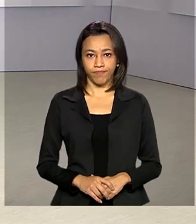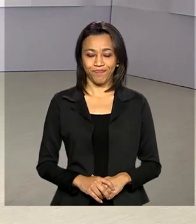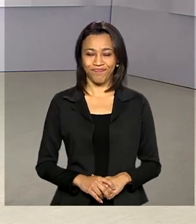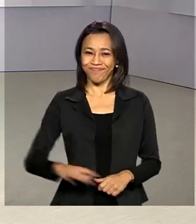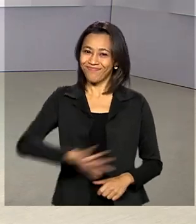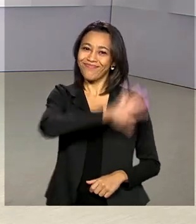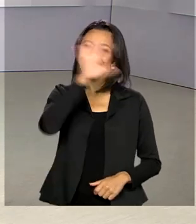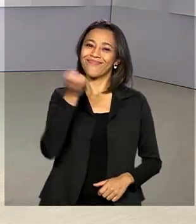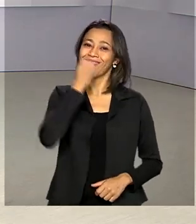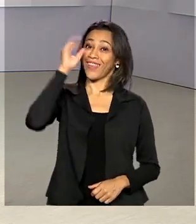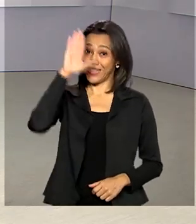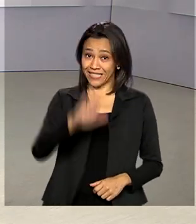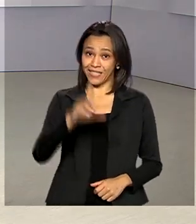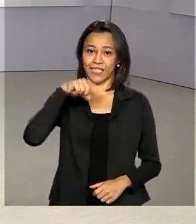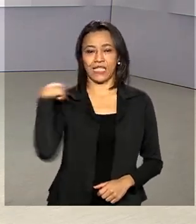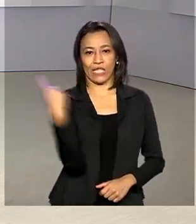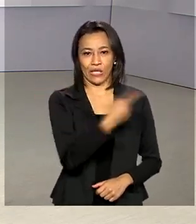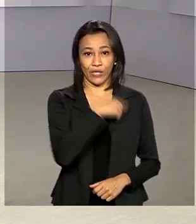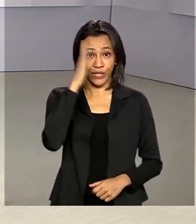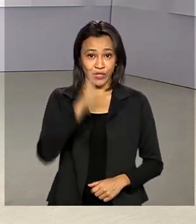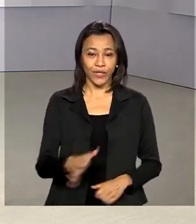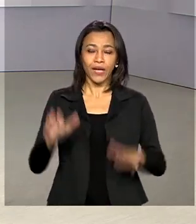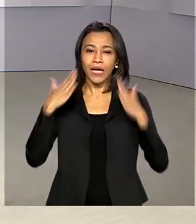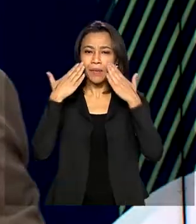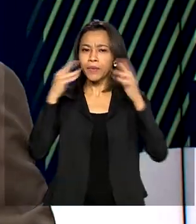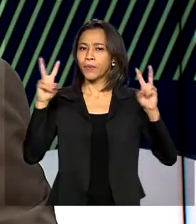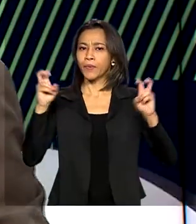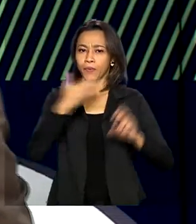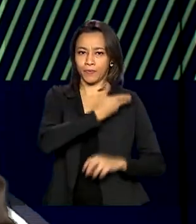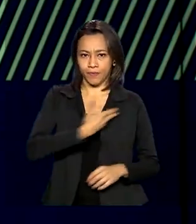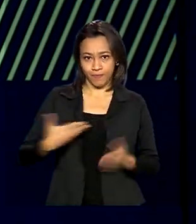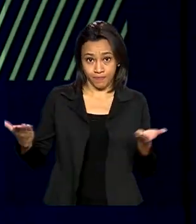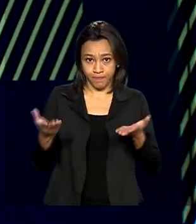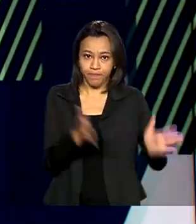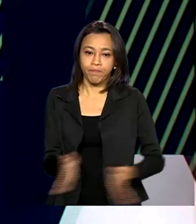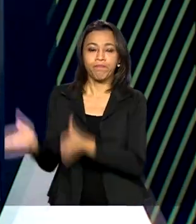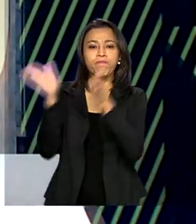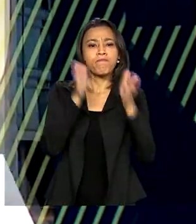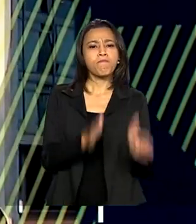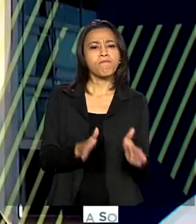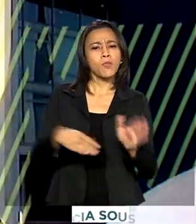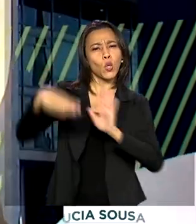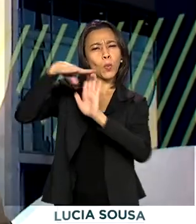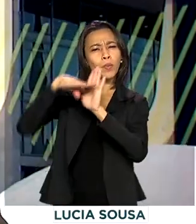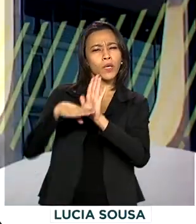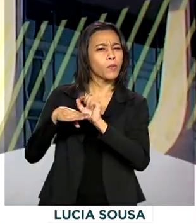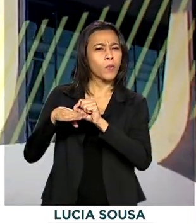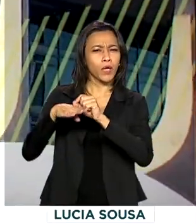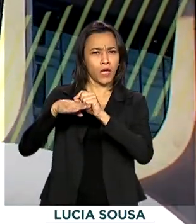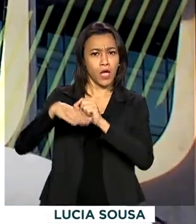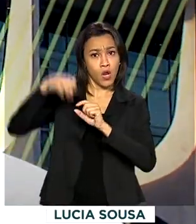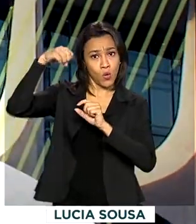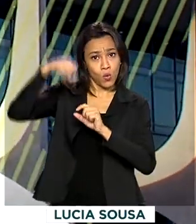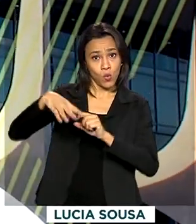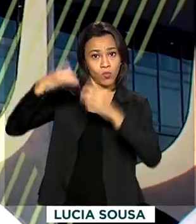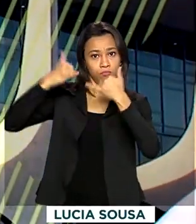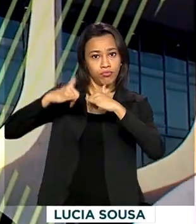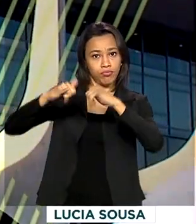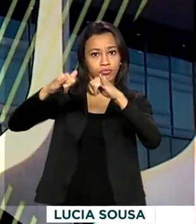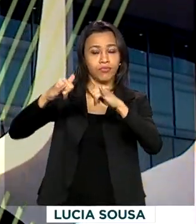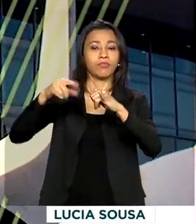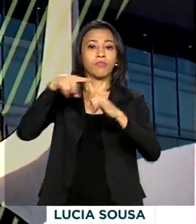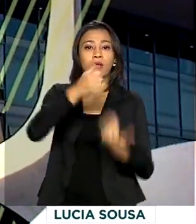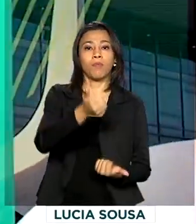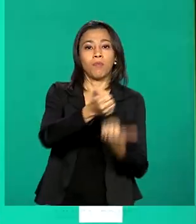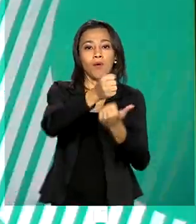Olá, boa tarde. Estamos de volta com o Governo Agora. O programa Mais Luz para a Amazônia, no estado do Amapá,